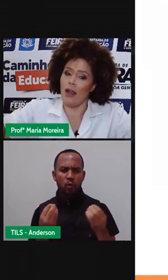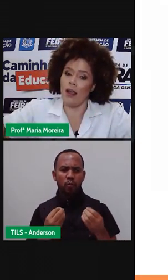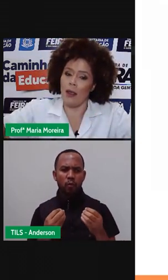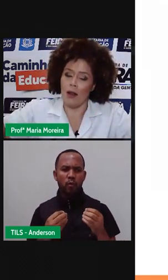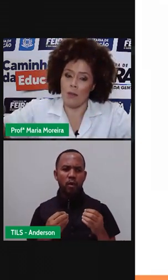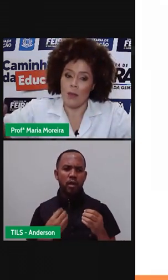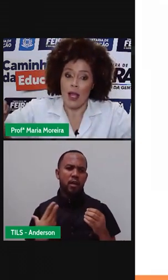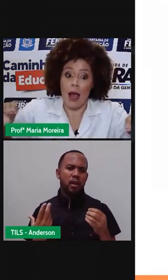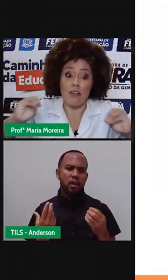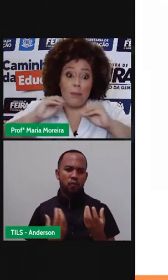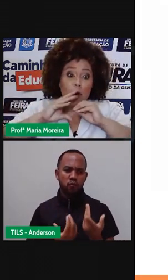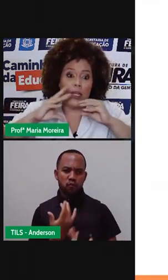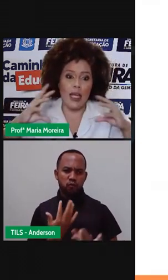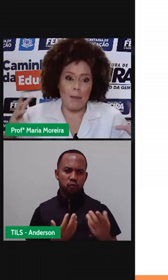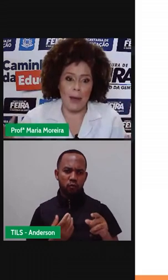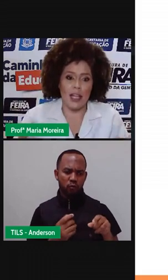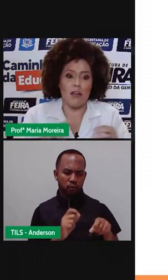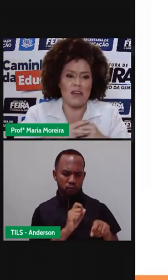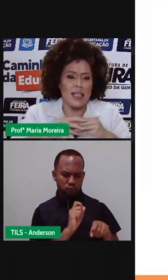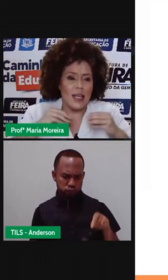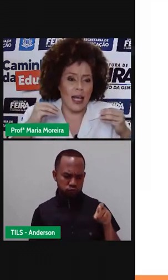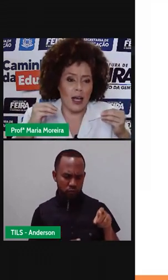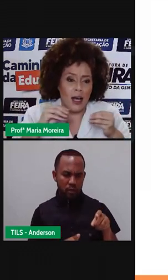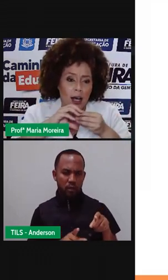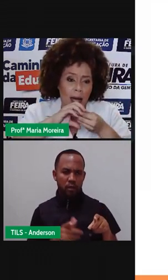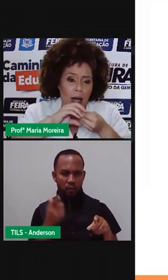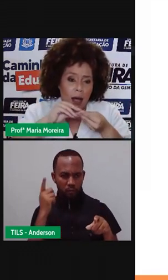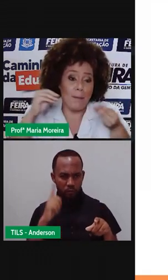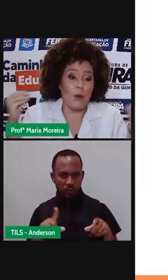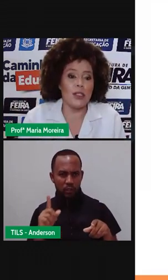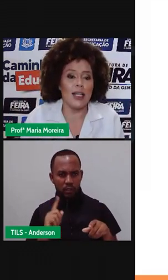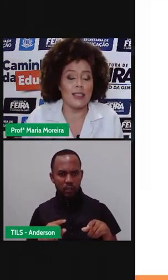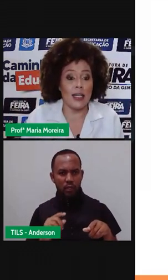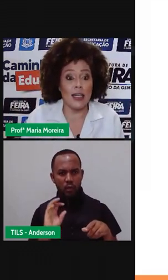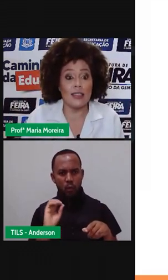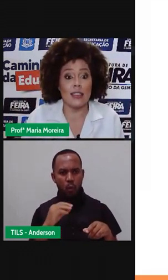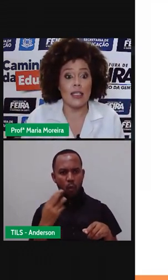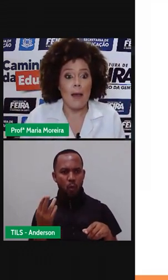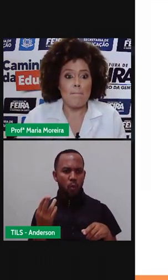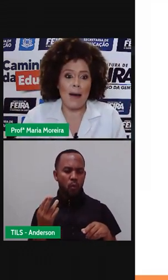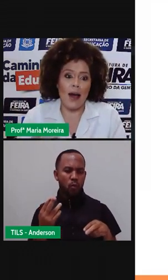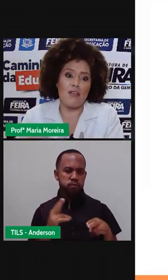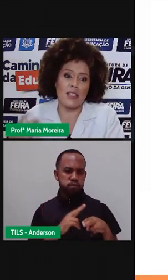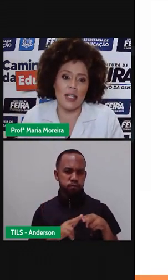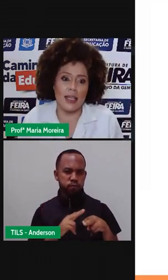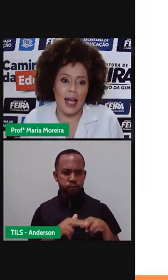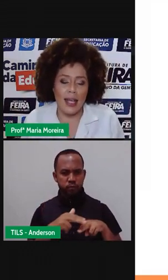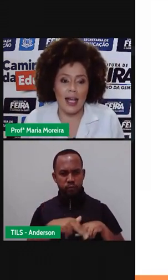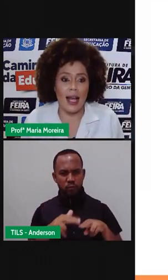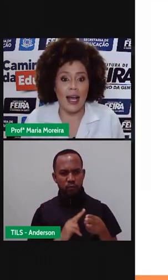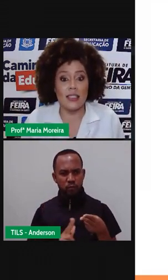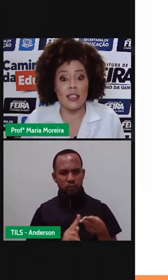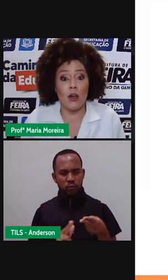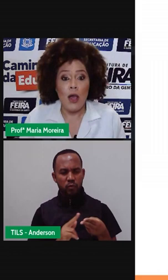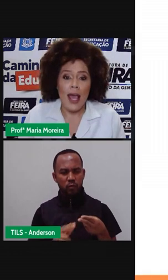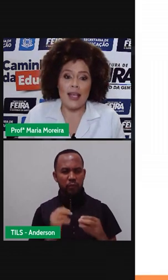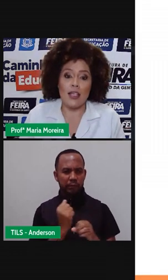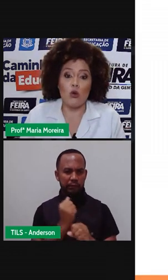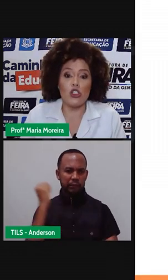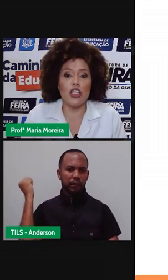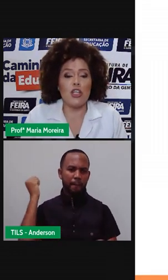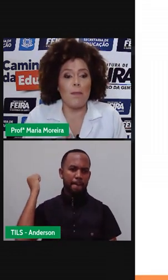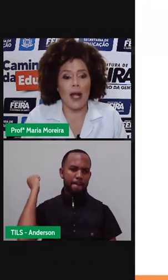polir a pedra, fazer a ponta das lanças para facilitar aí a caça. Então,